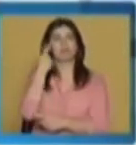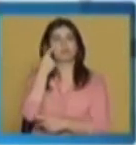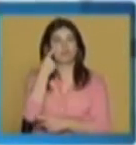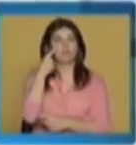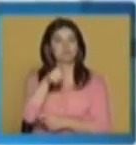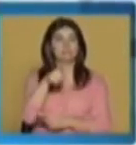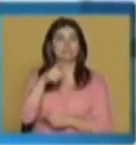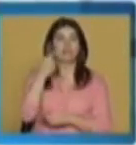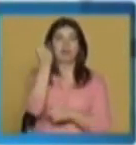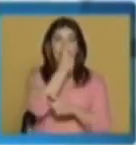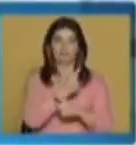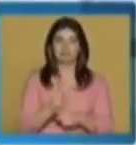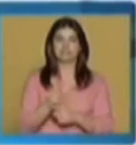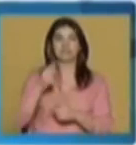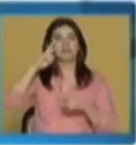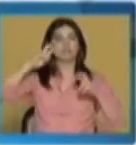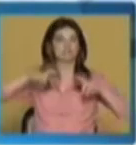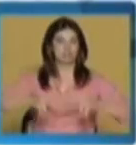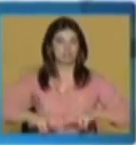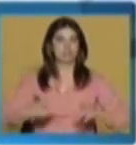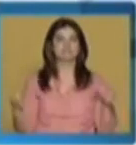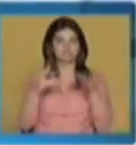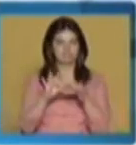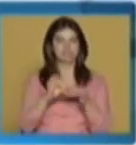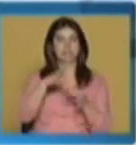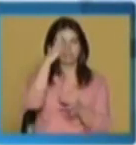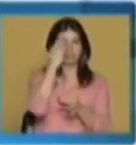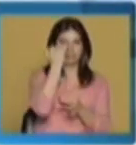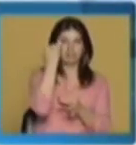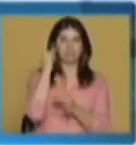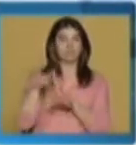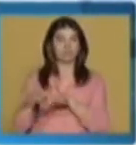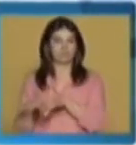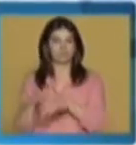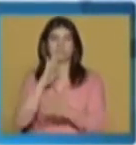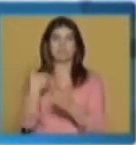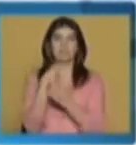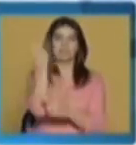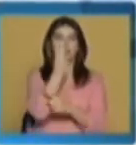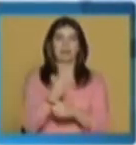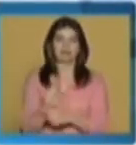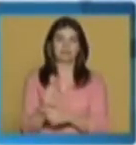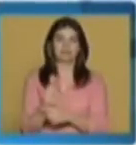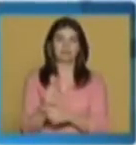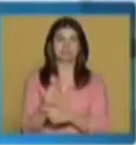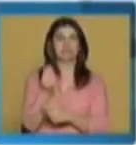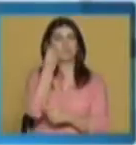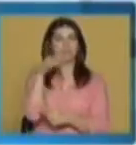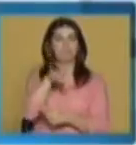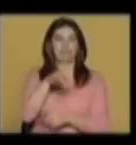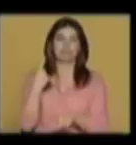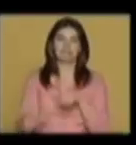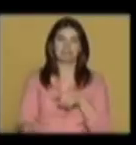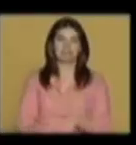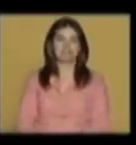os artistas e os investigadores que ligaram a criatividade aos chips de forma a criar a arte sempre por outros meios.